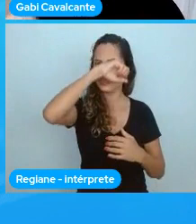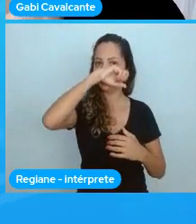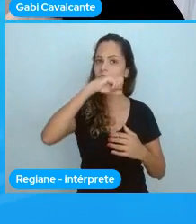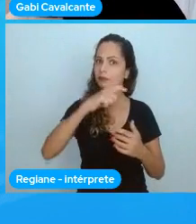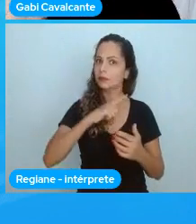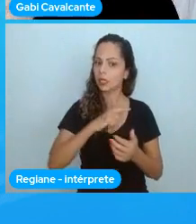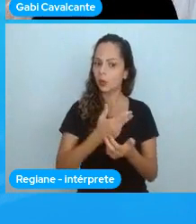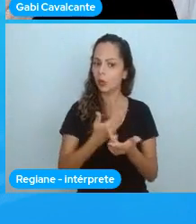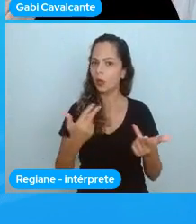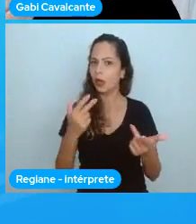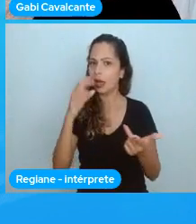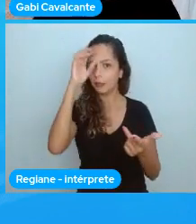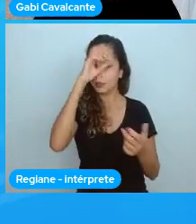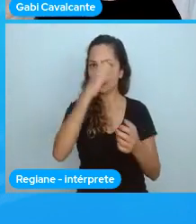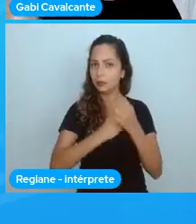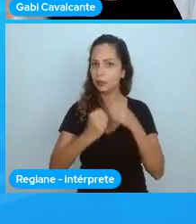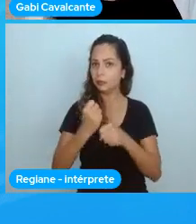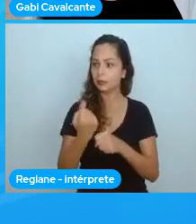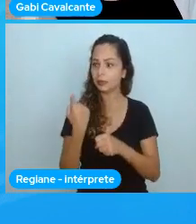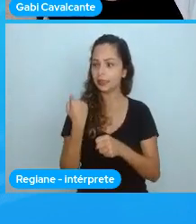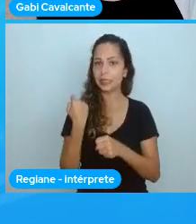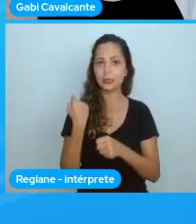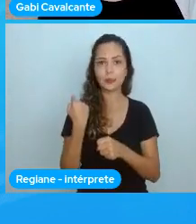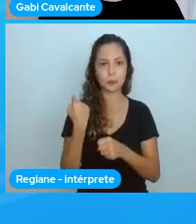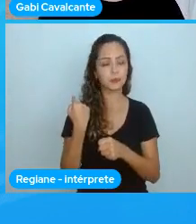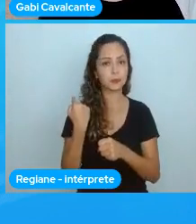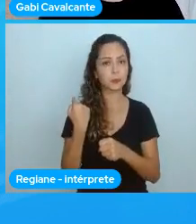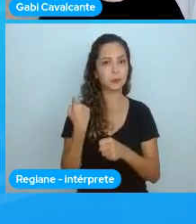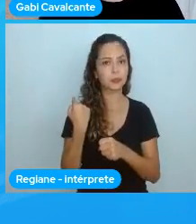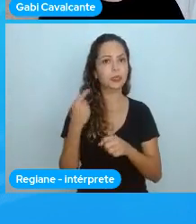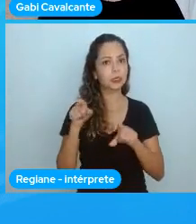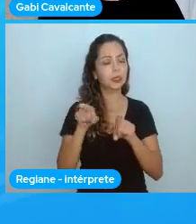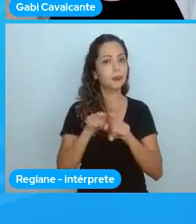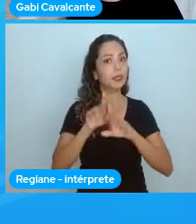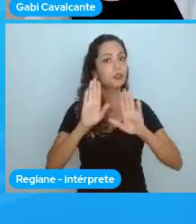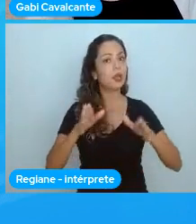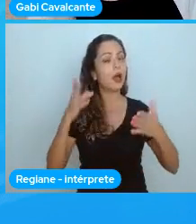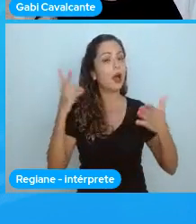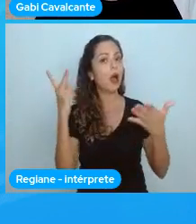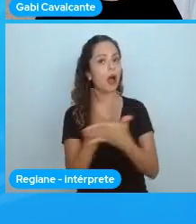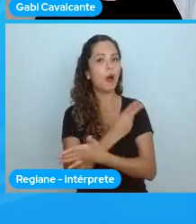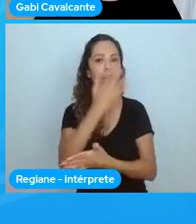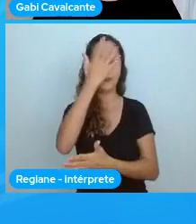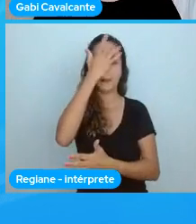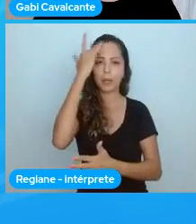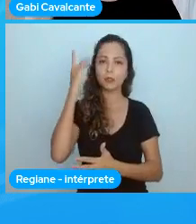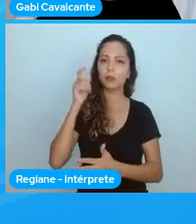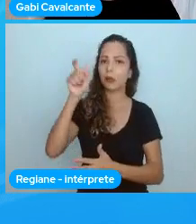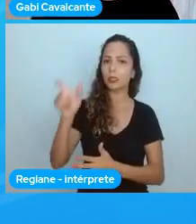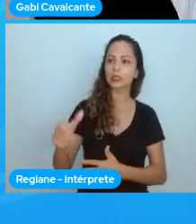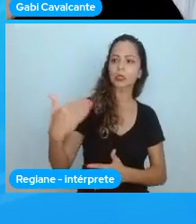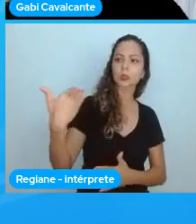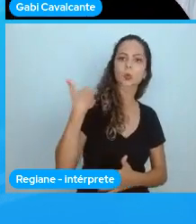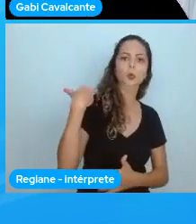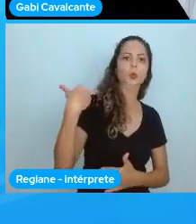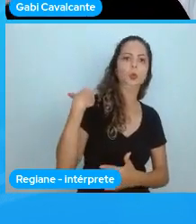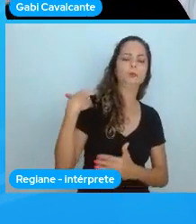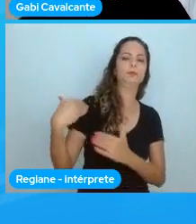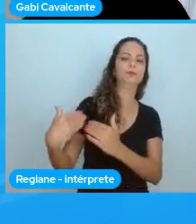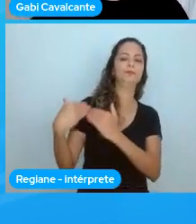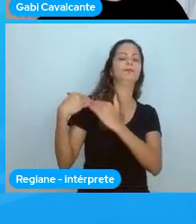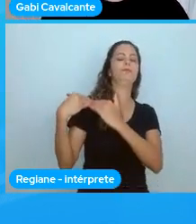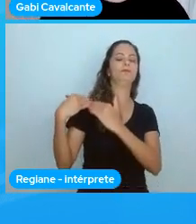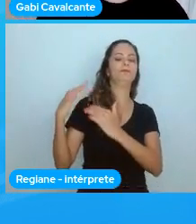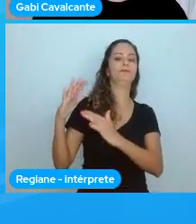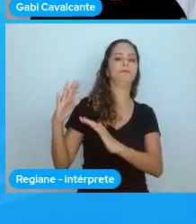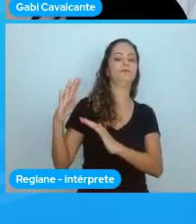E tiveram coisas que eu senti que, por alguém ter me chamado a atenção, a coisa poder sair melhor. Por alguém, em algum momento desse